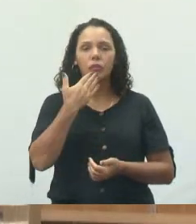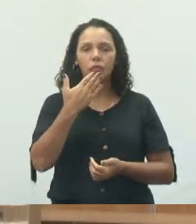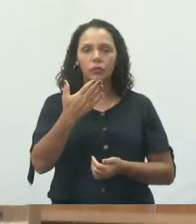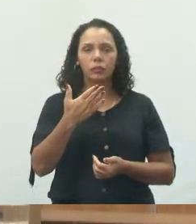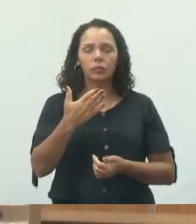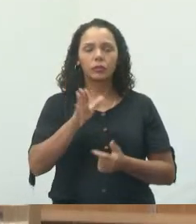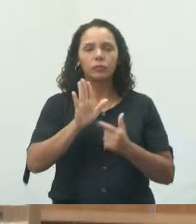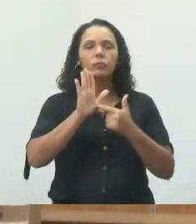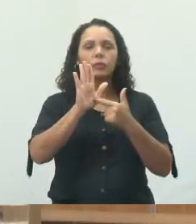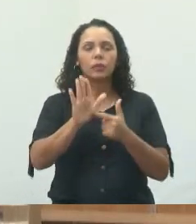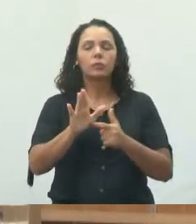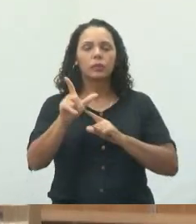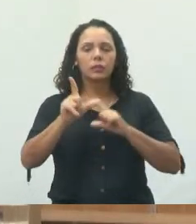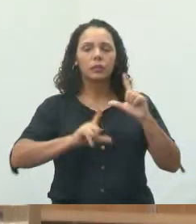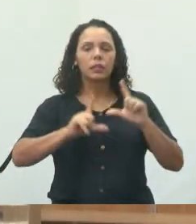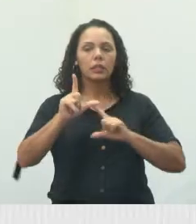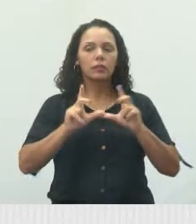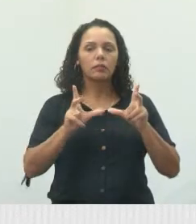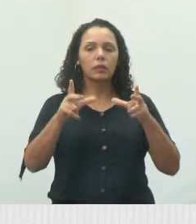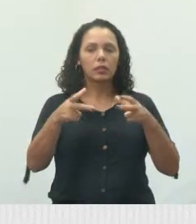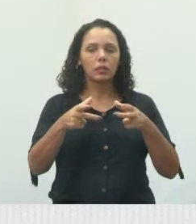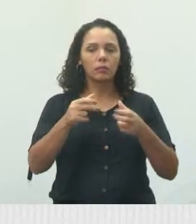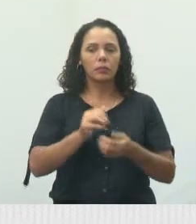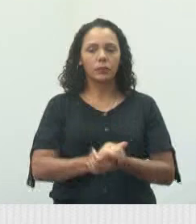para que a TV Câmara coloque, por favor.